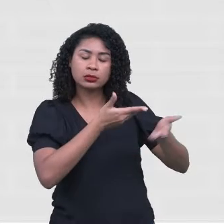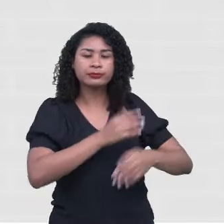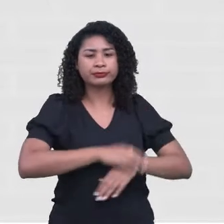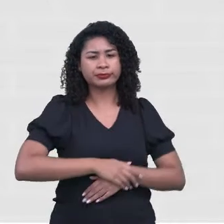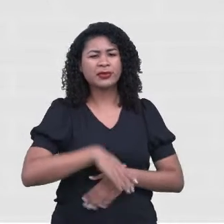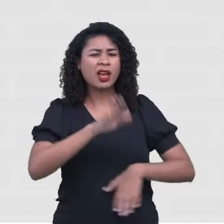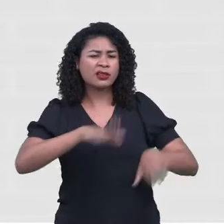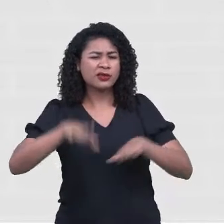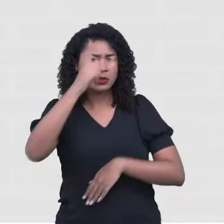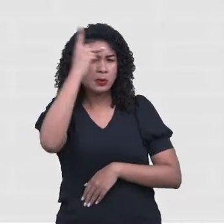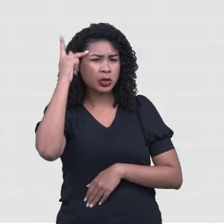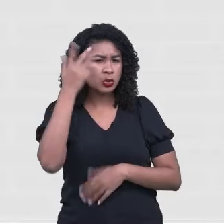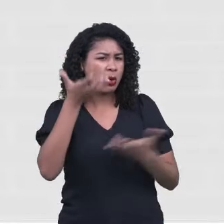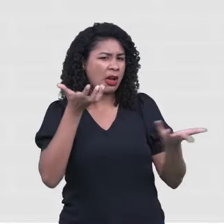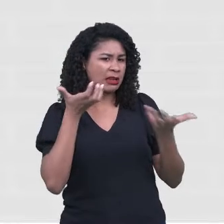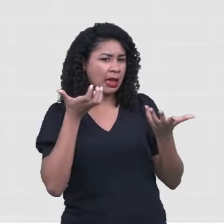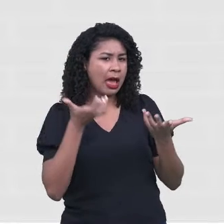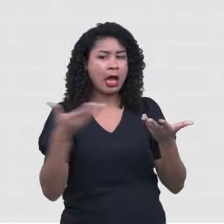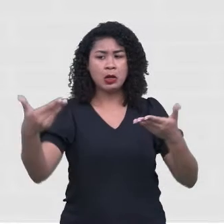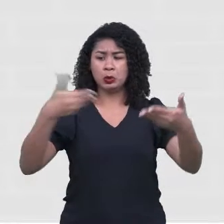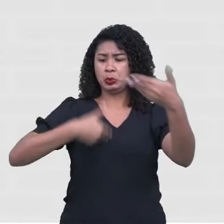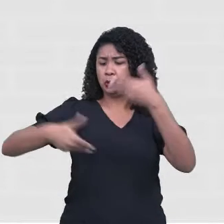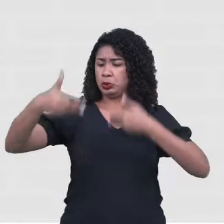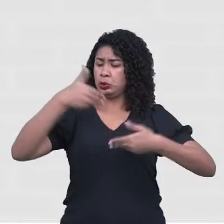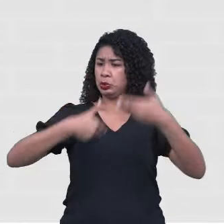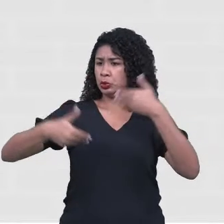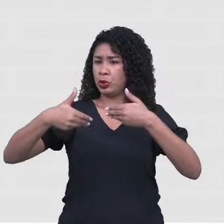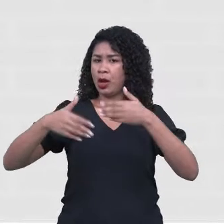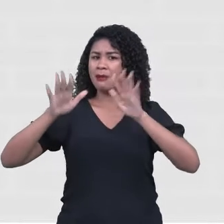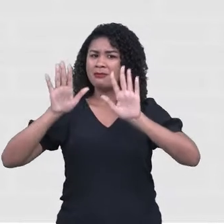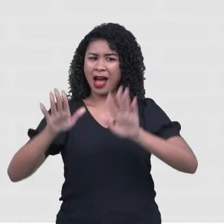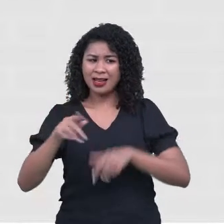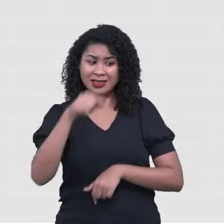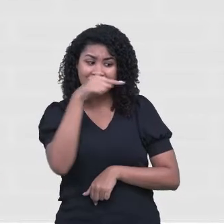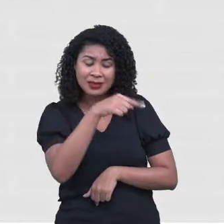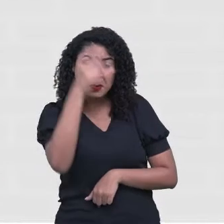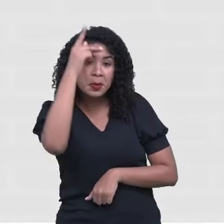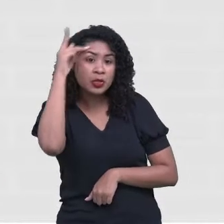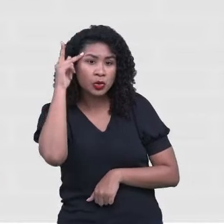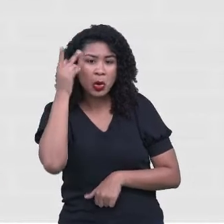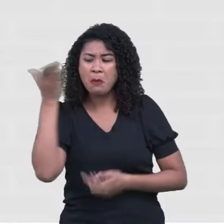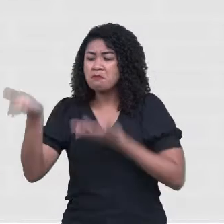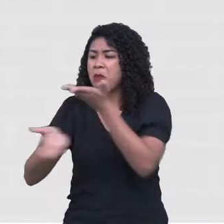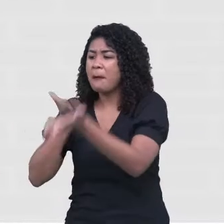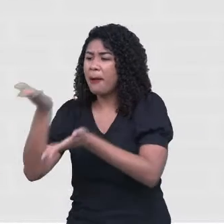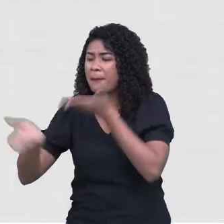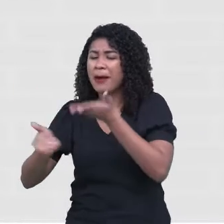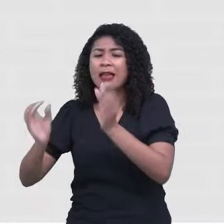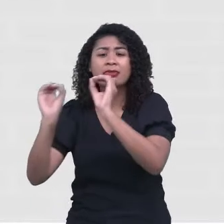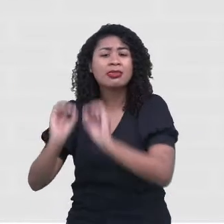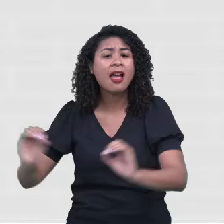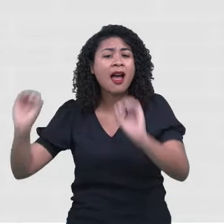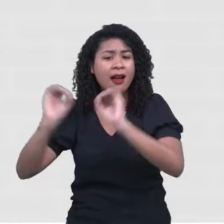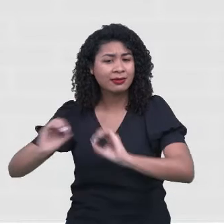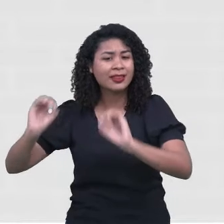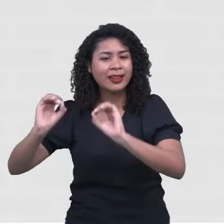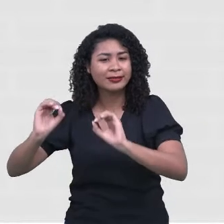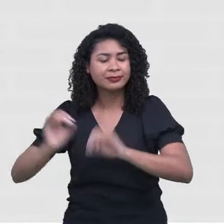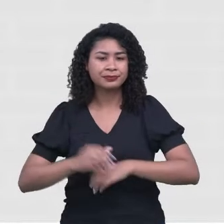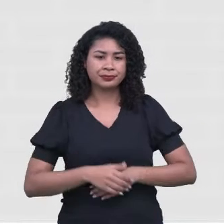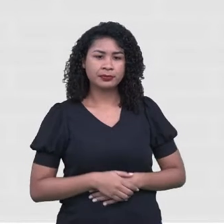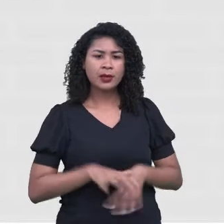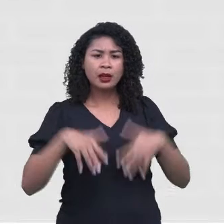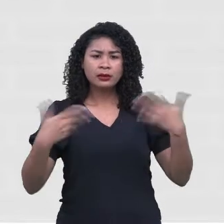sejam bem tratadas, mas não tratam os outros bem. Então, qual é o meu desenvolvimento social? O que eu faço para tornar um ambiente